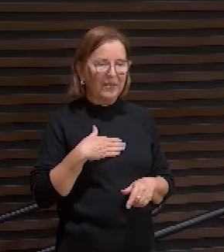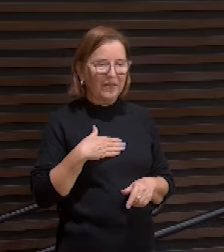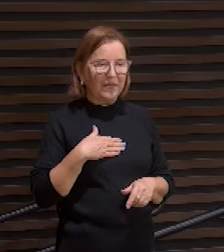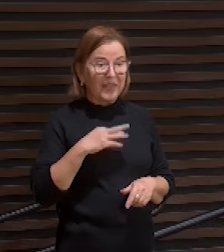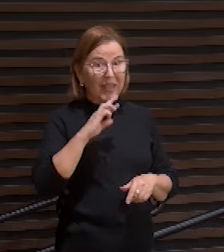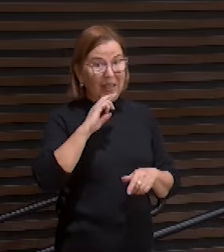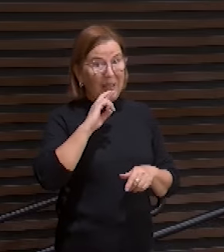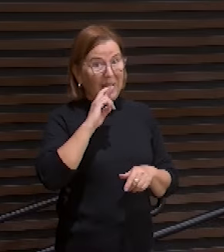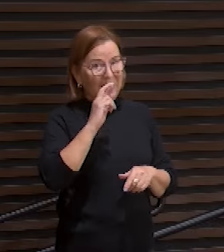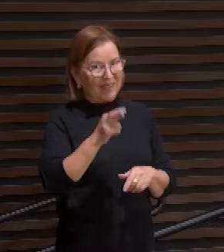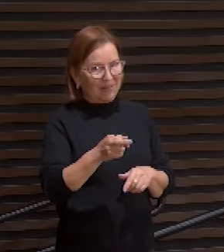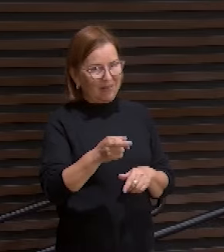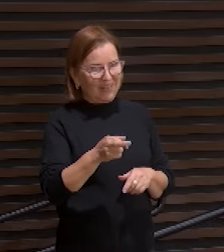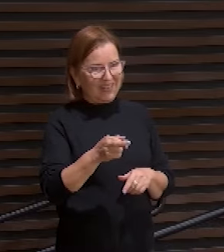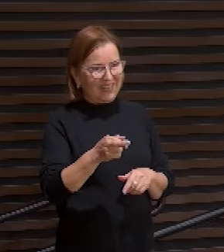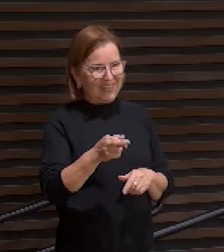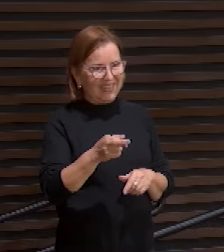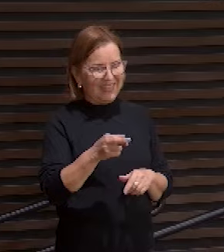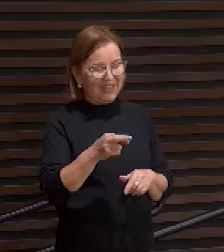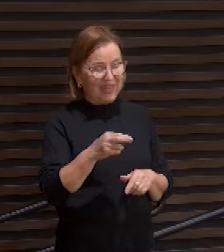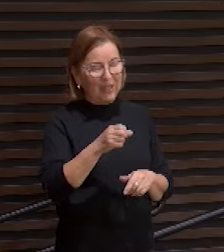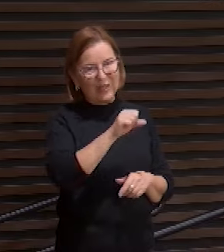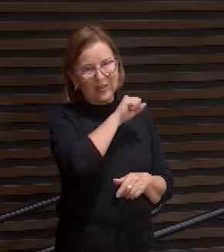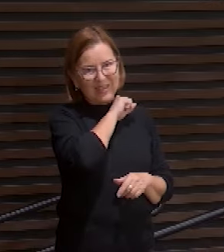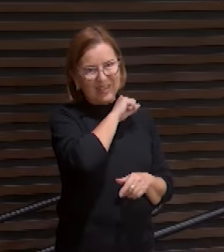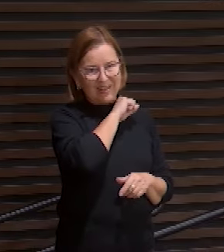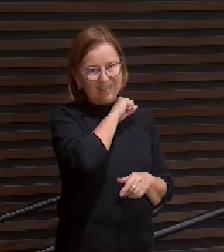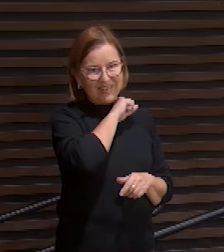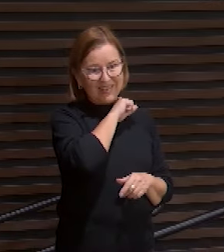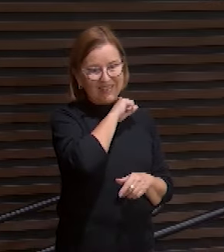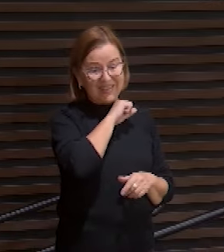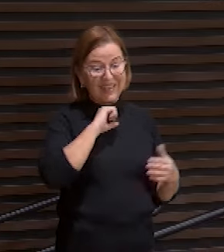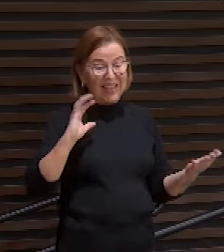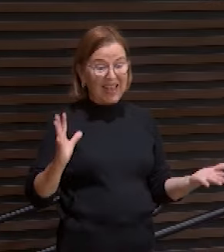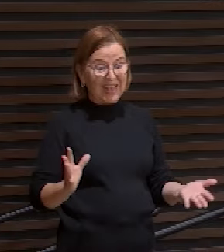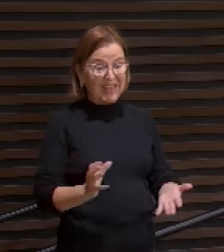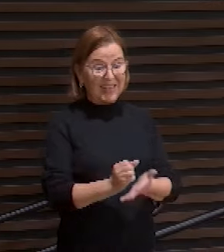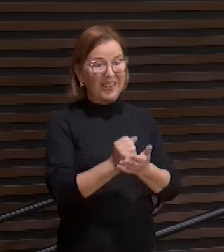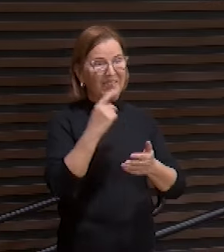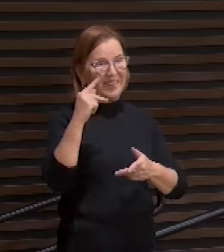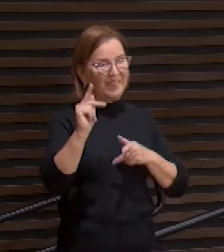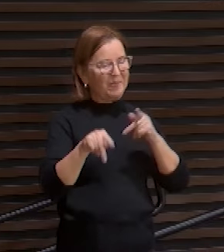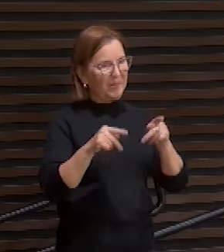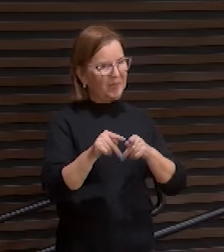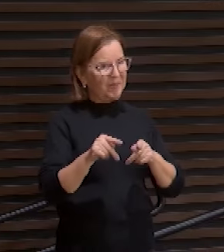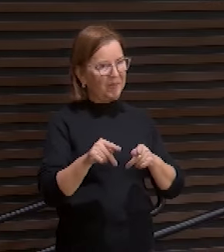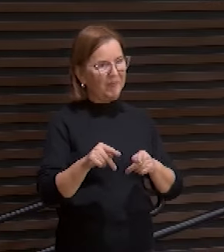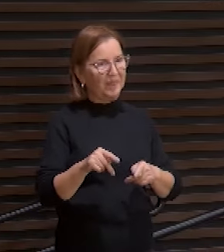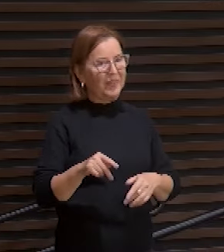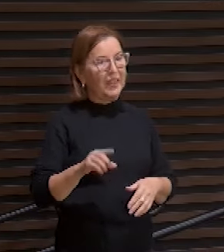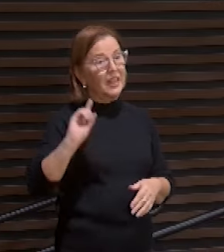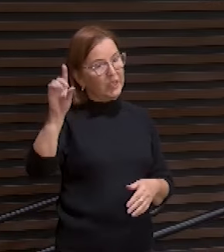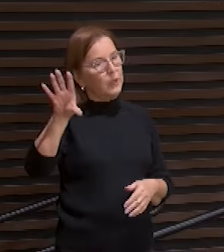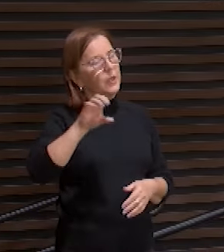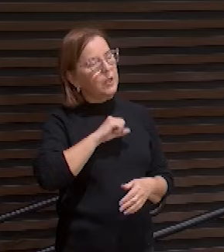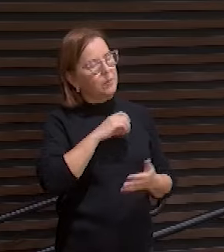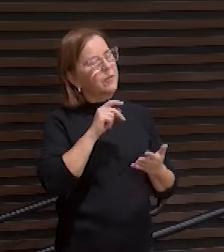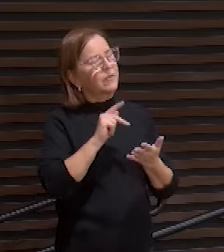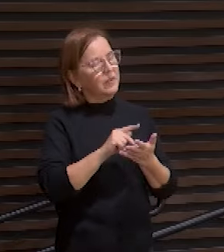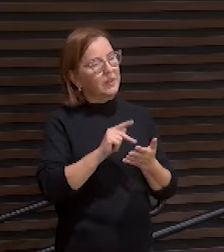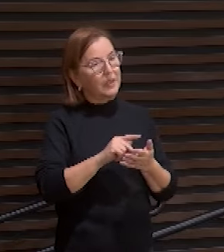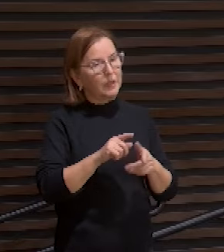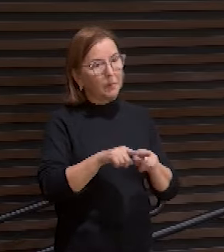a salvação do seu povo irmãos fala-se muito por aí do amor de Deus e de fato Deus é amor mas não se